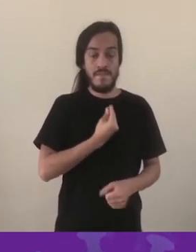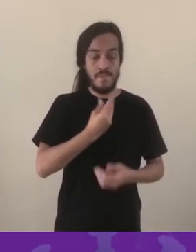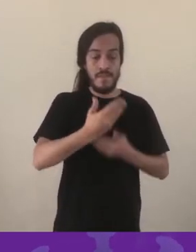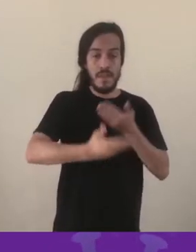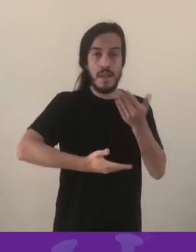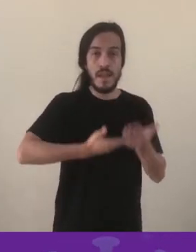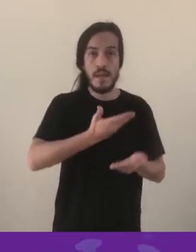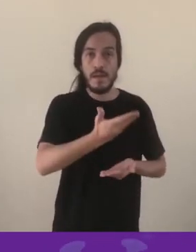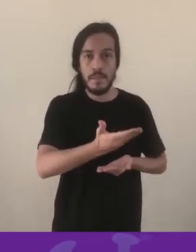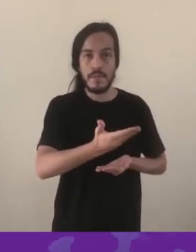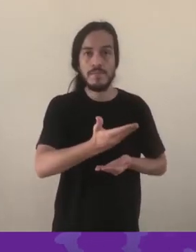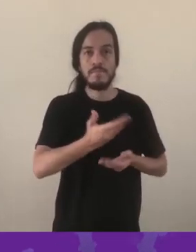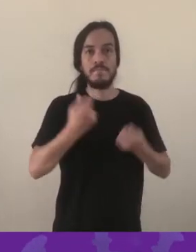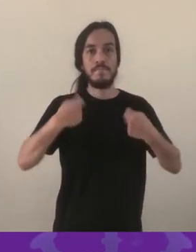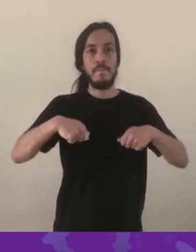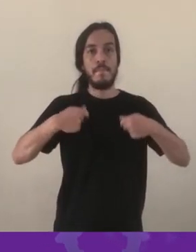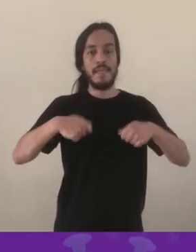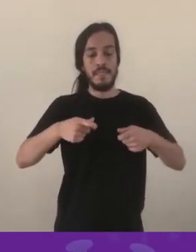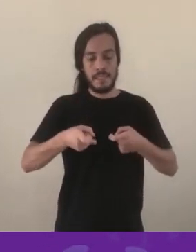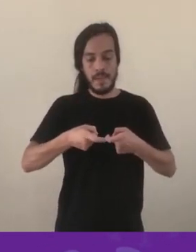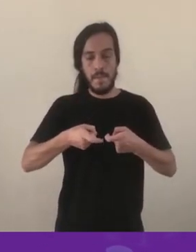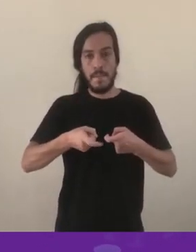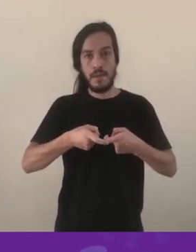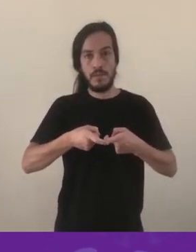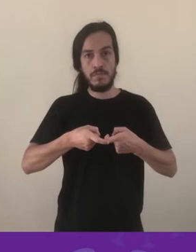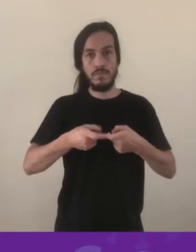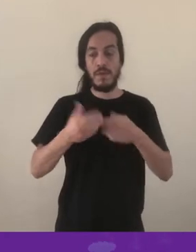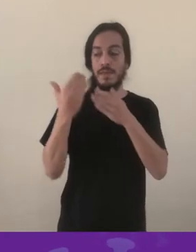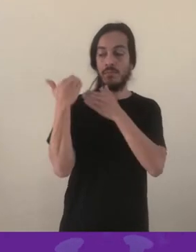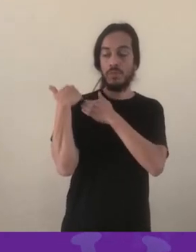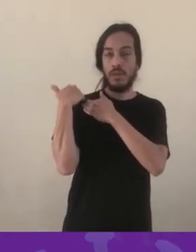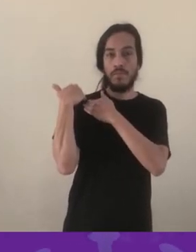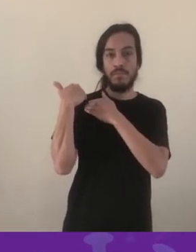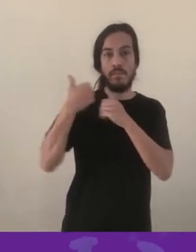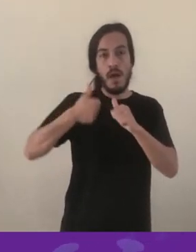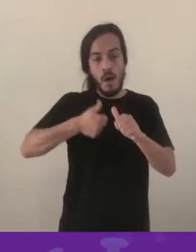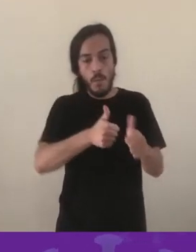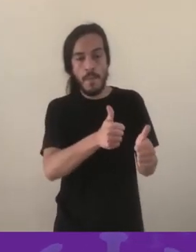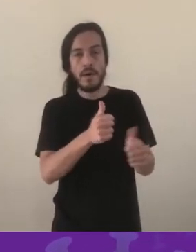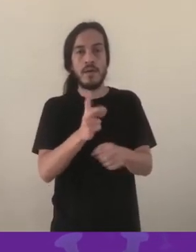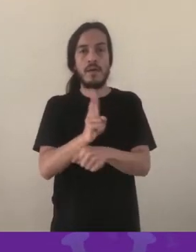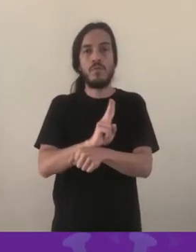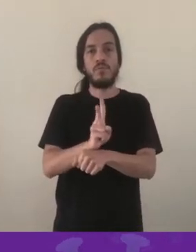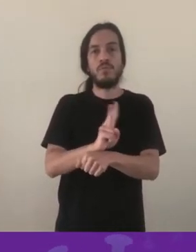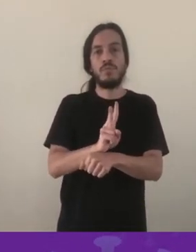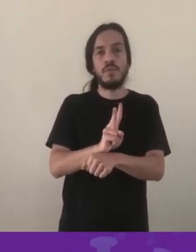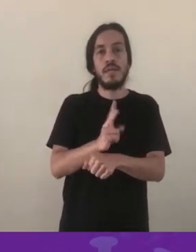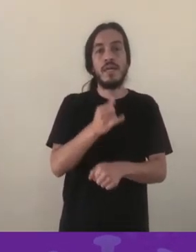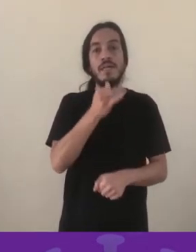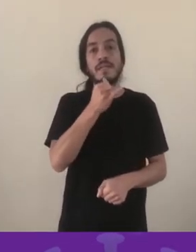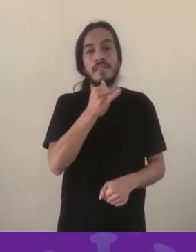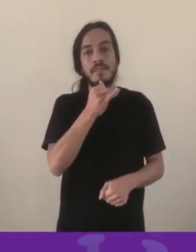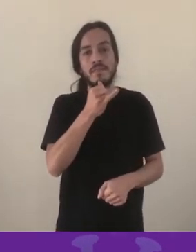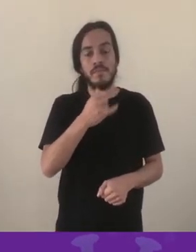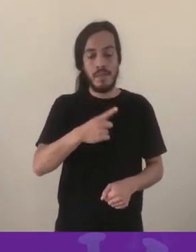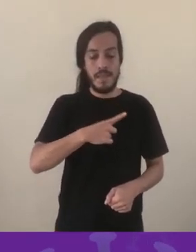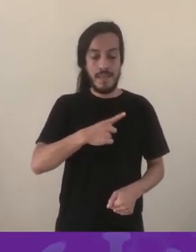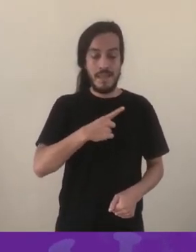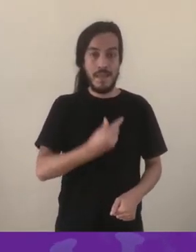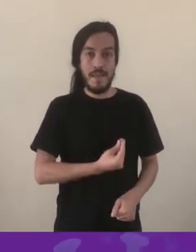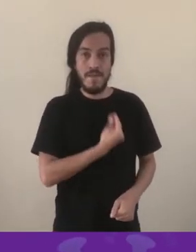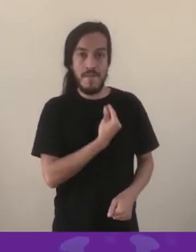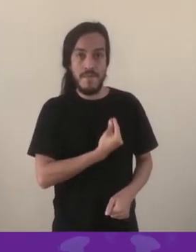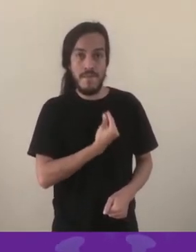já usa cloroquina e tem um médico que a acompanha, ela pode, inclusive, conversar com o médico dela a esse